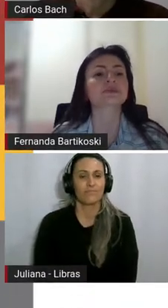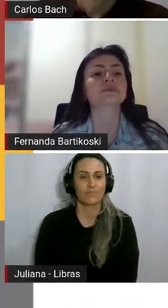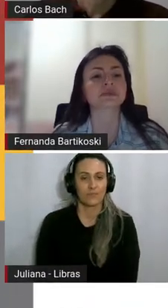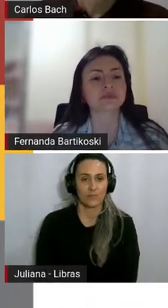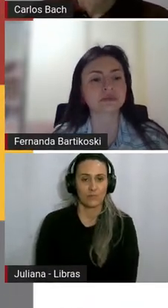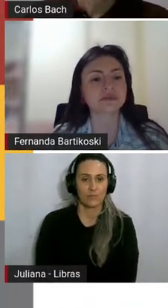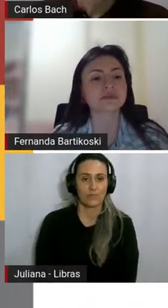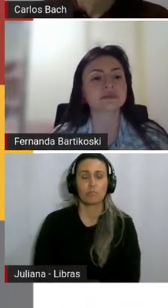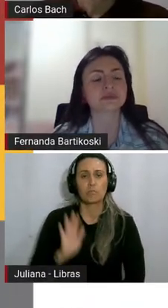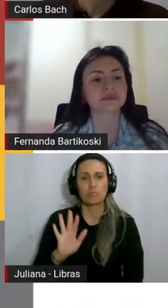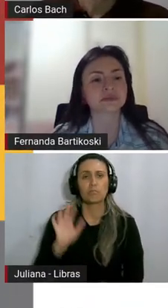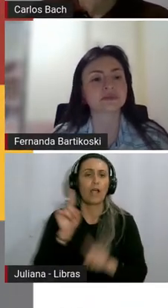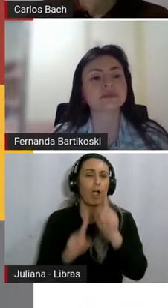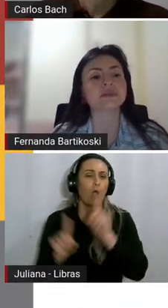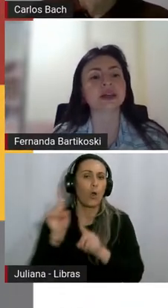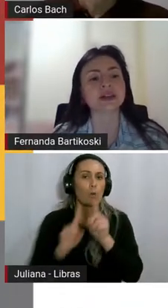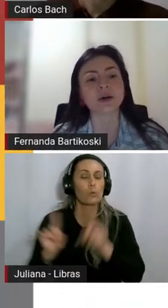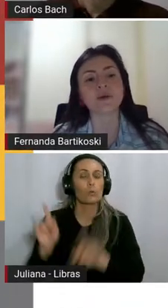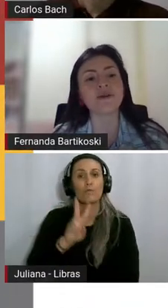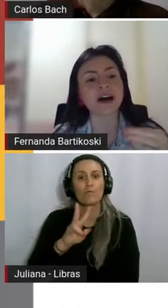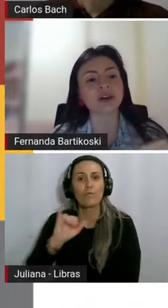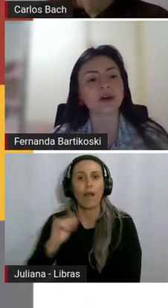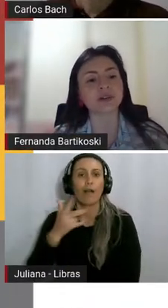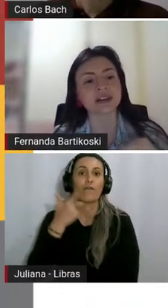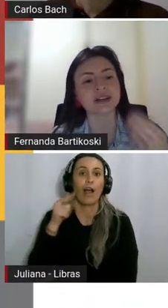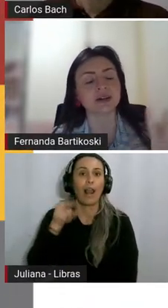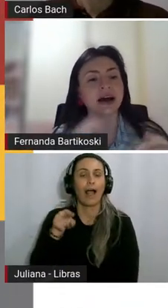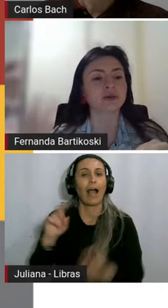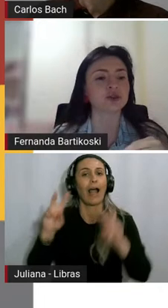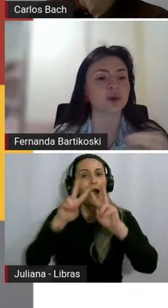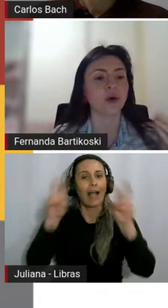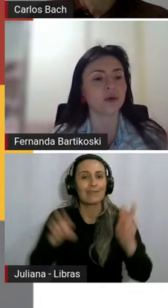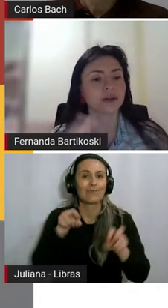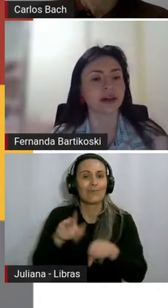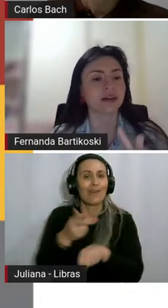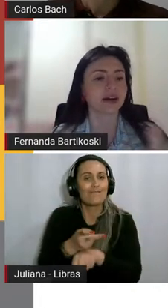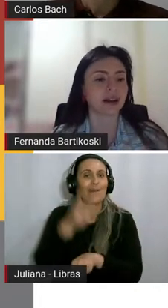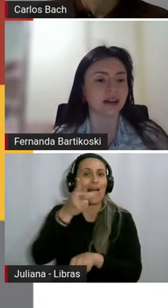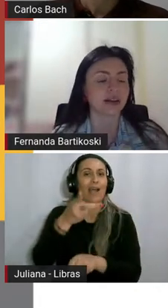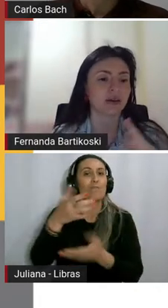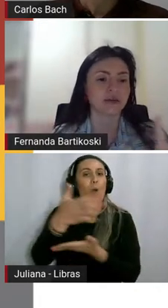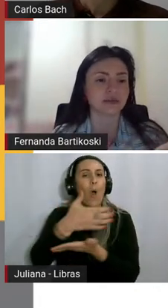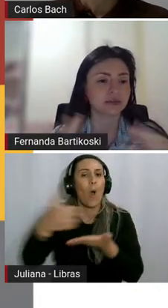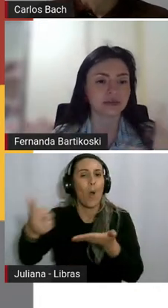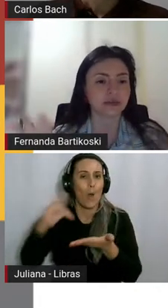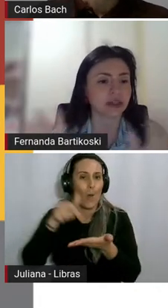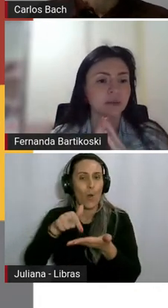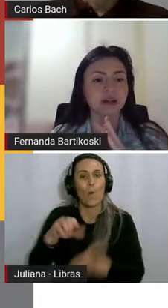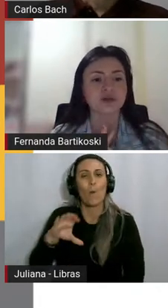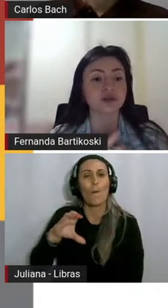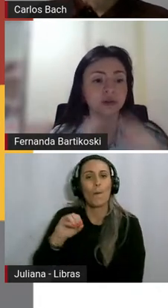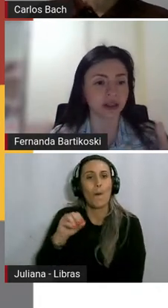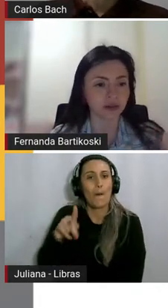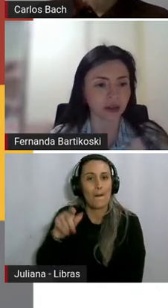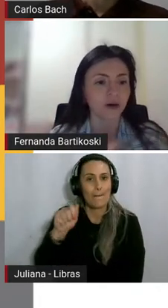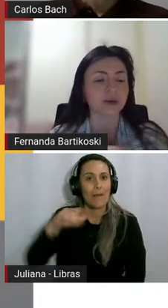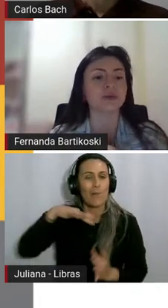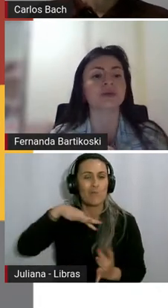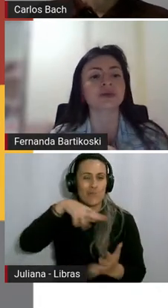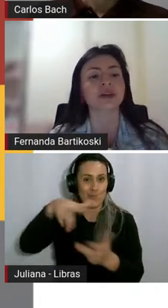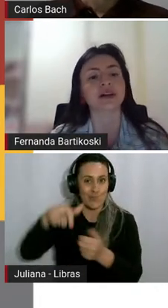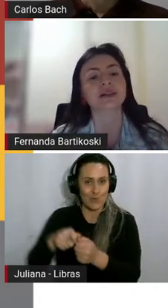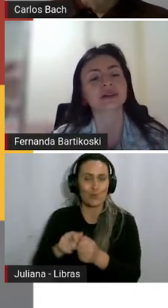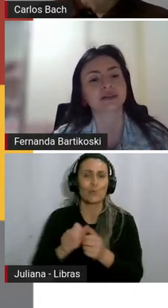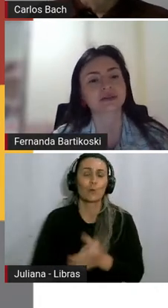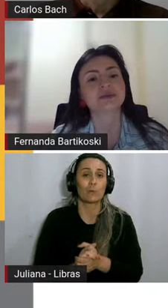Mundo. Elas são mais datadas. Isso, algum fato que aconteceu lá num jogo, né? Daquela... determinado jogo dentro da